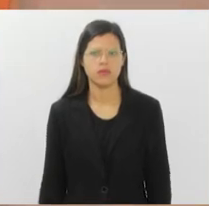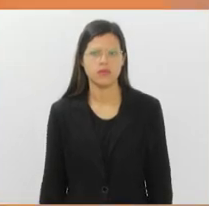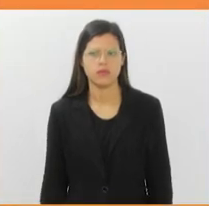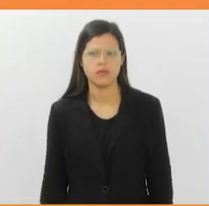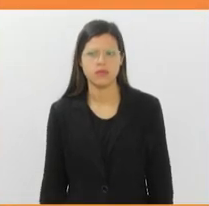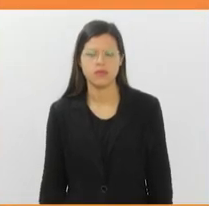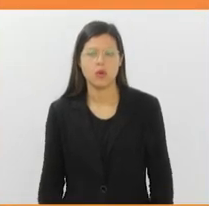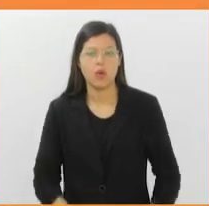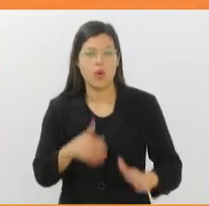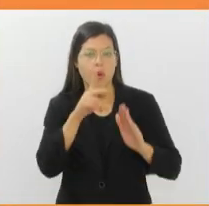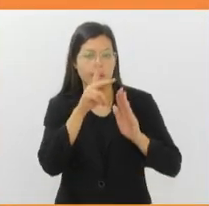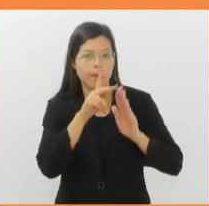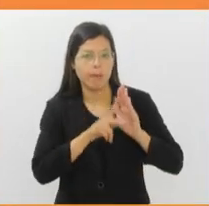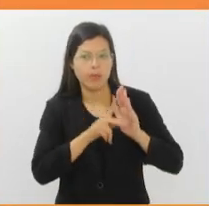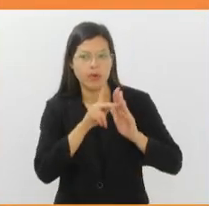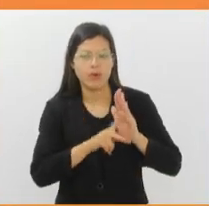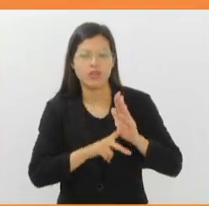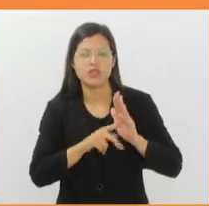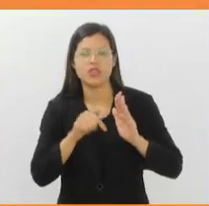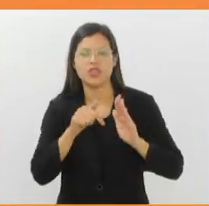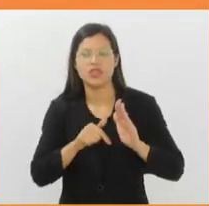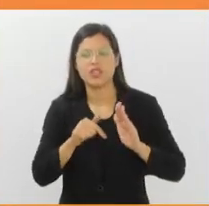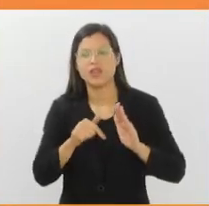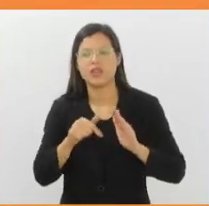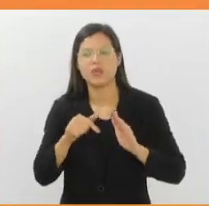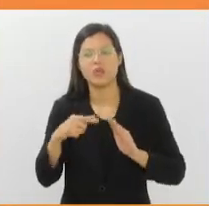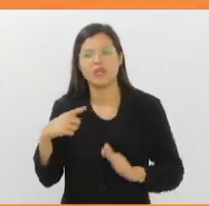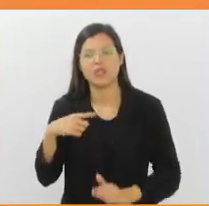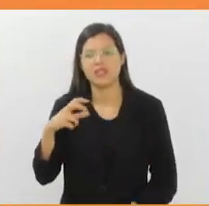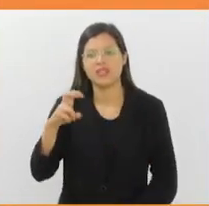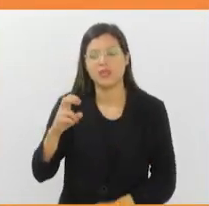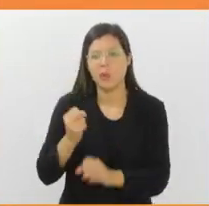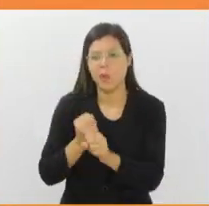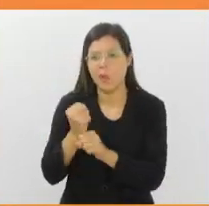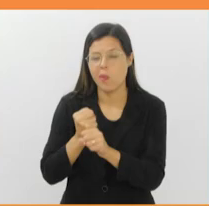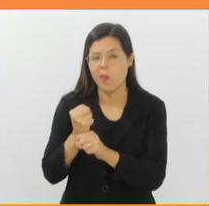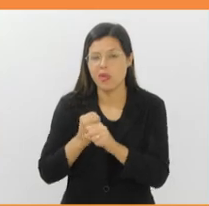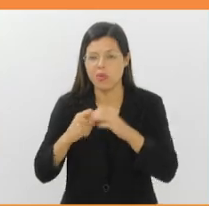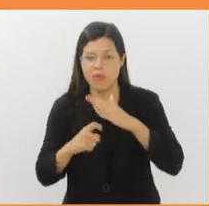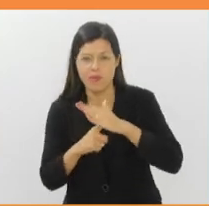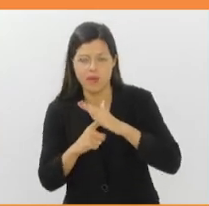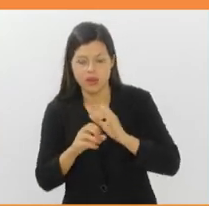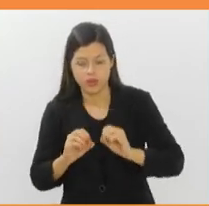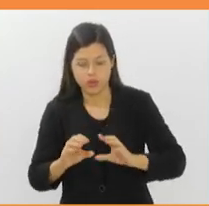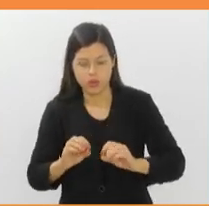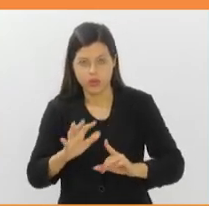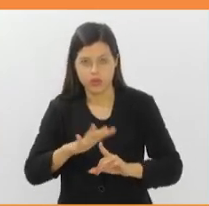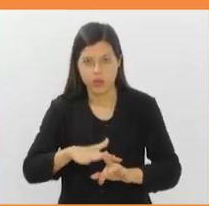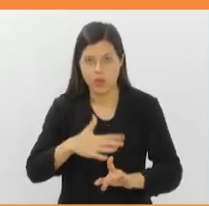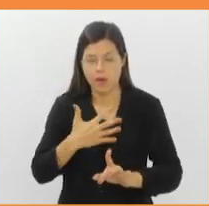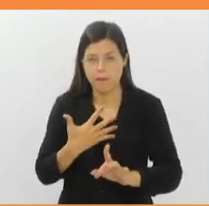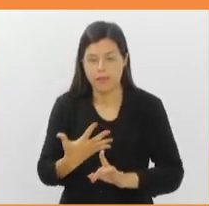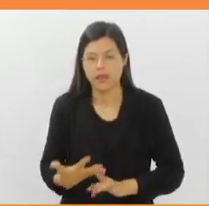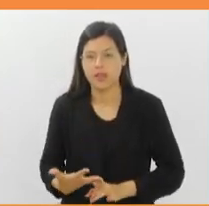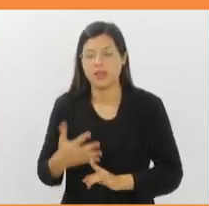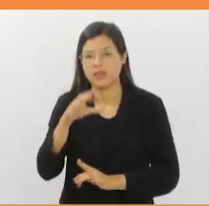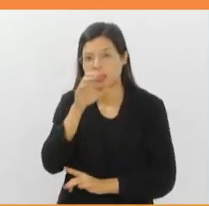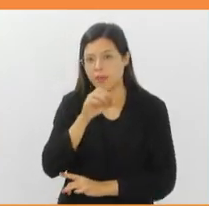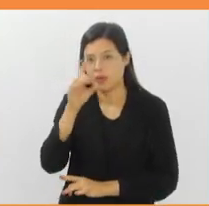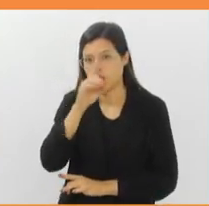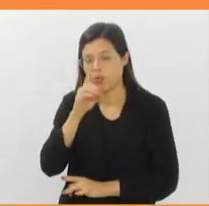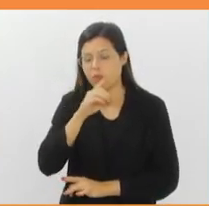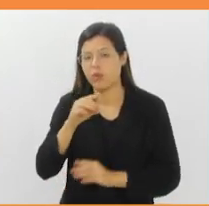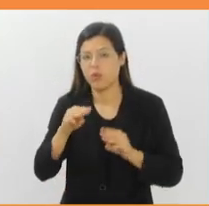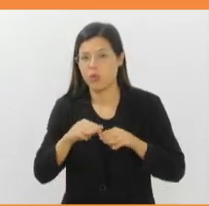O projeto Faz Girar Market comemora cinco anos com uma feira de educação ambiental neste fim de semana nos jardins do Museu da